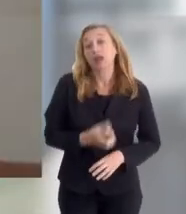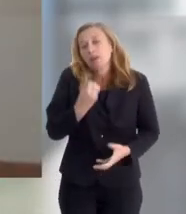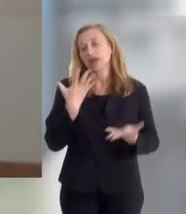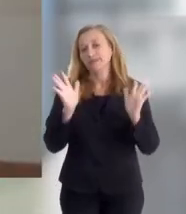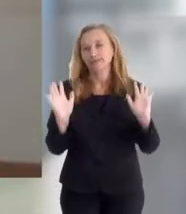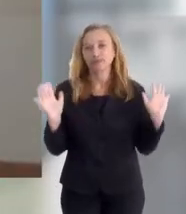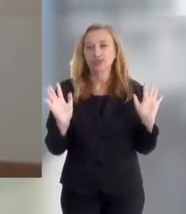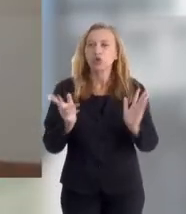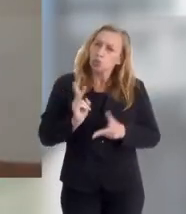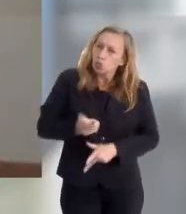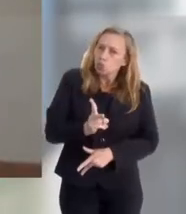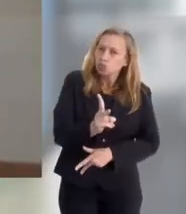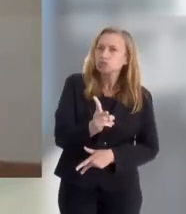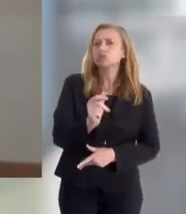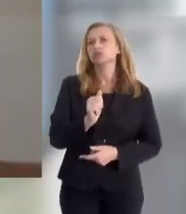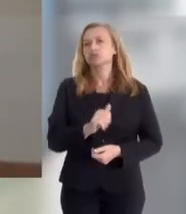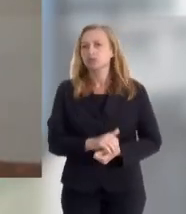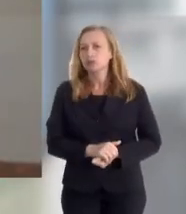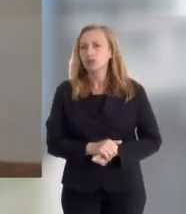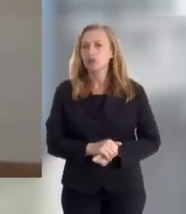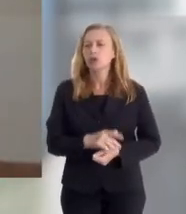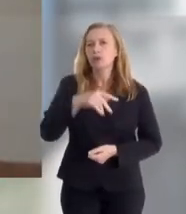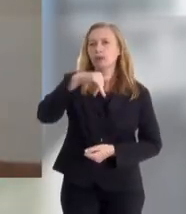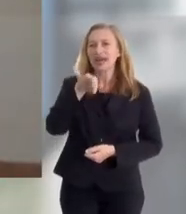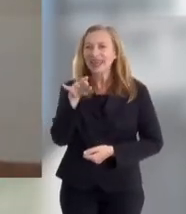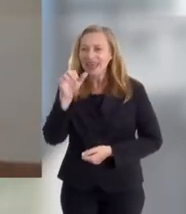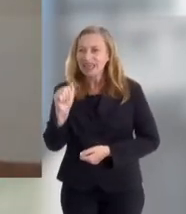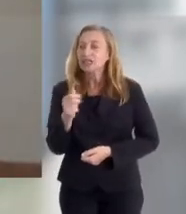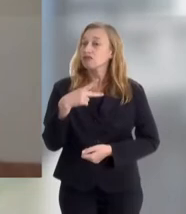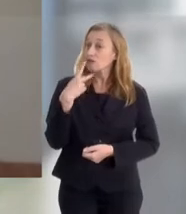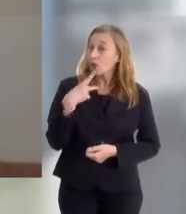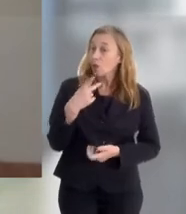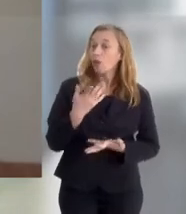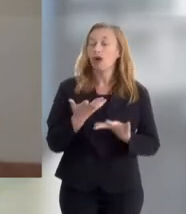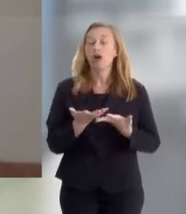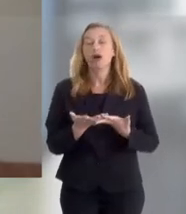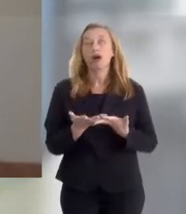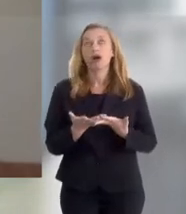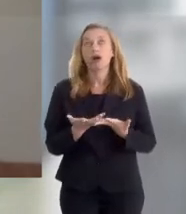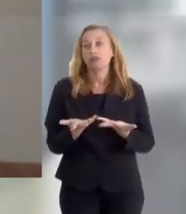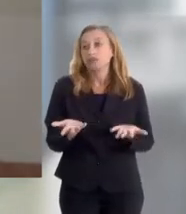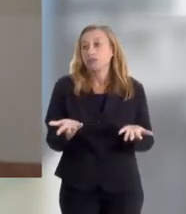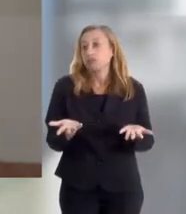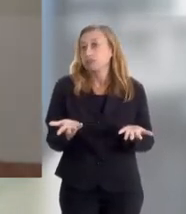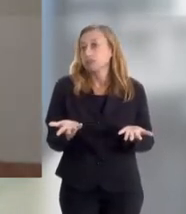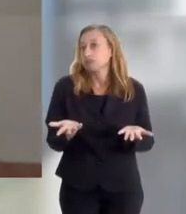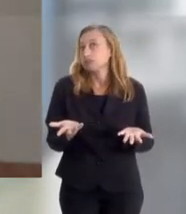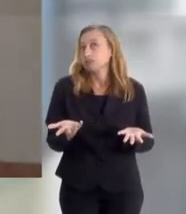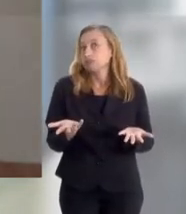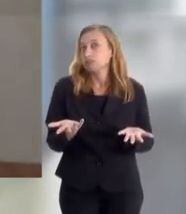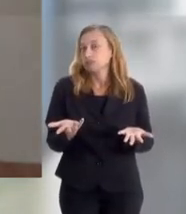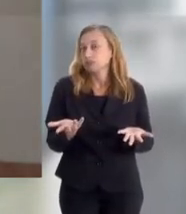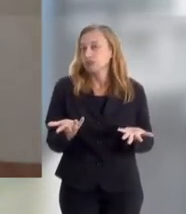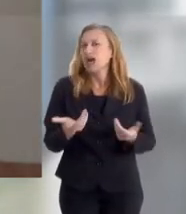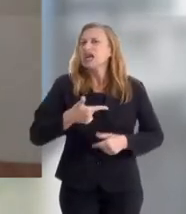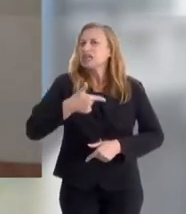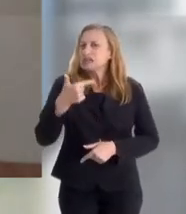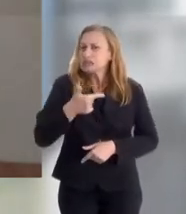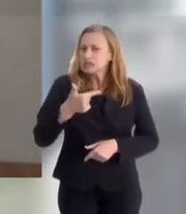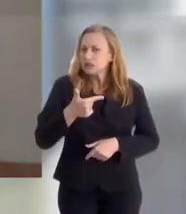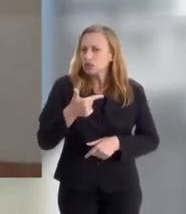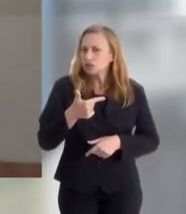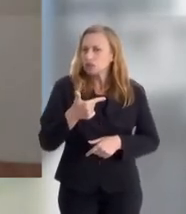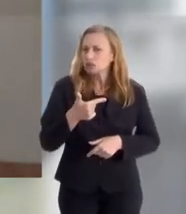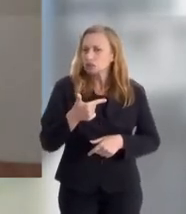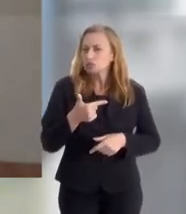E, bem, nós continuamos, né? Como a Mariana falou, foi... É uma...